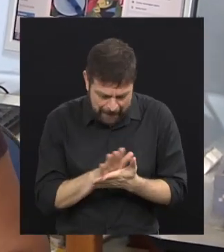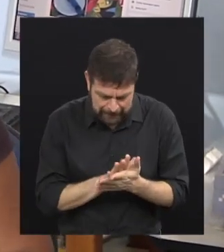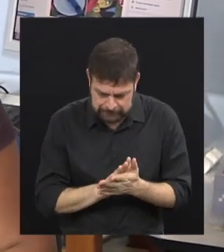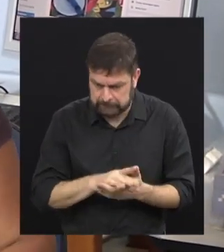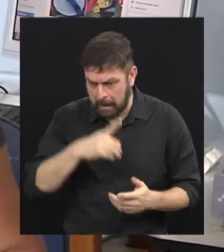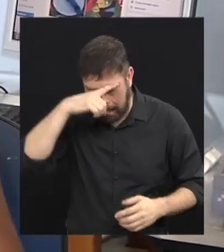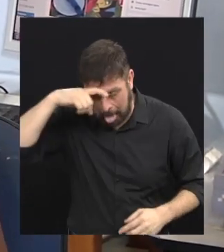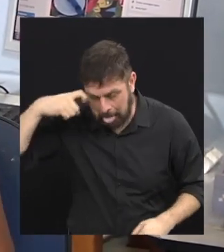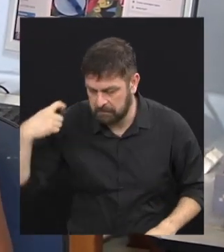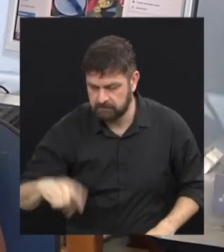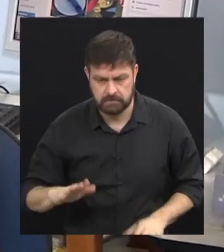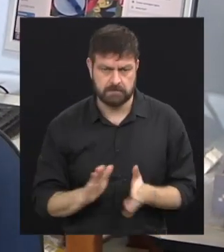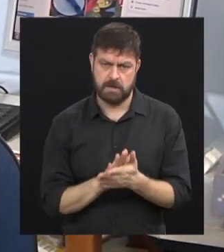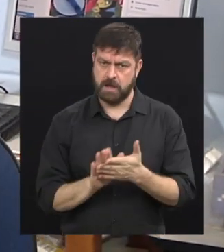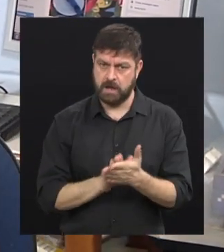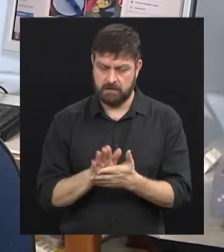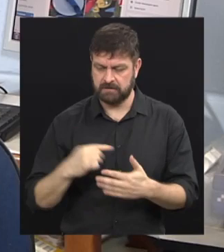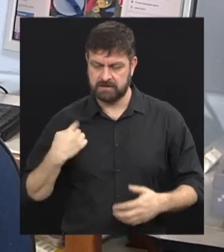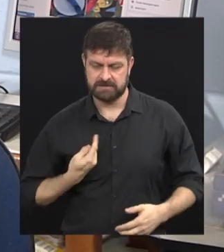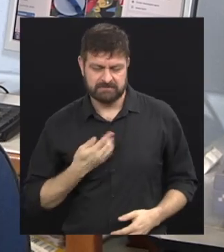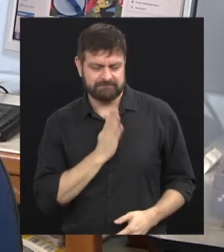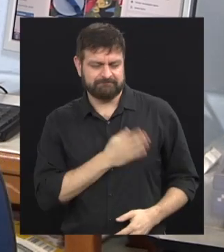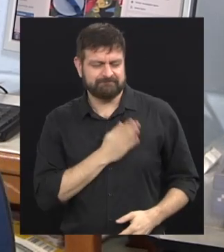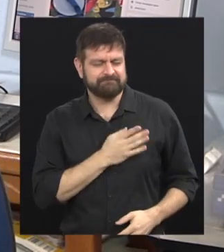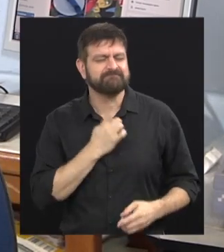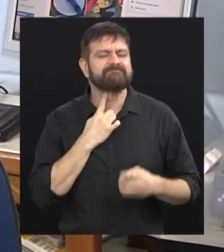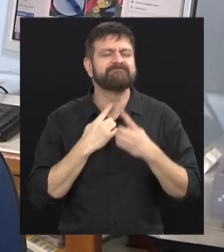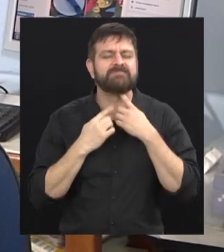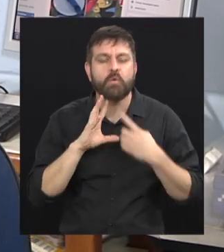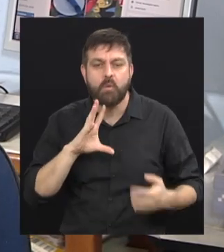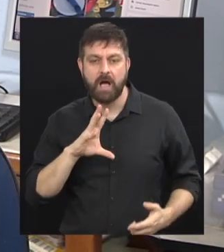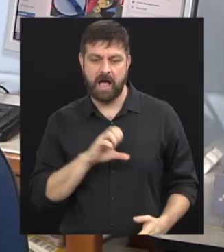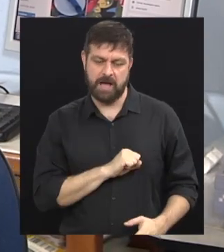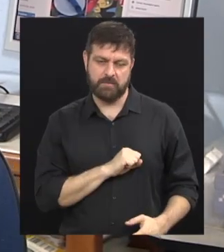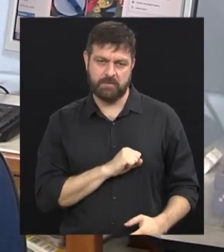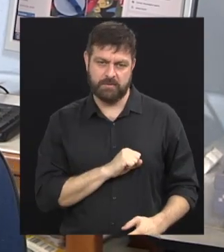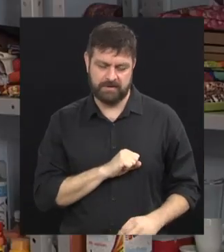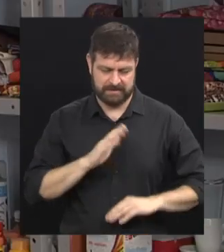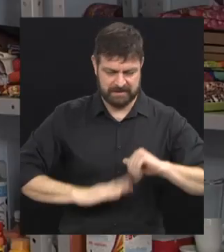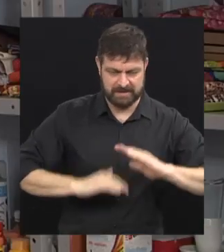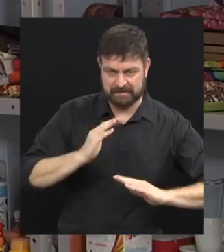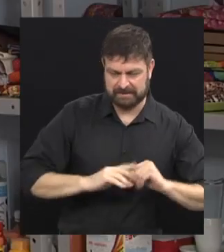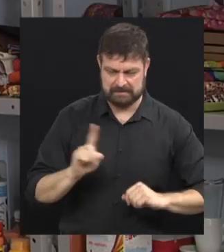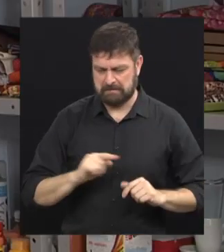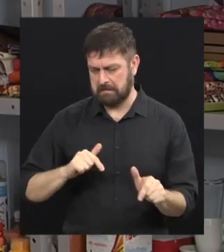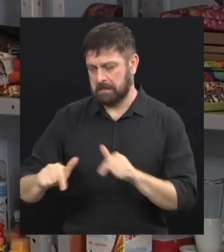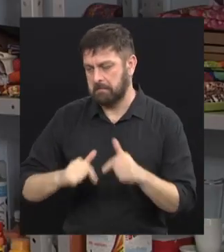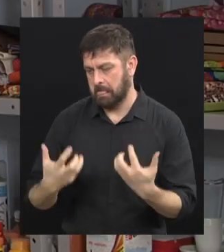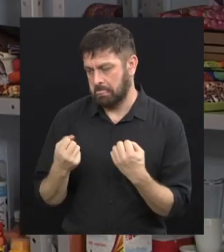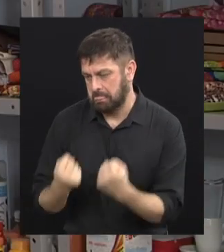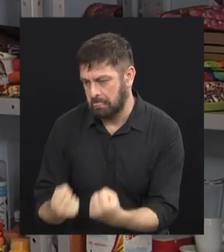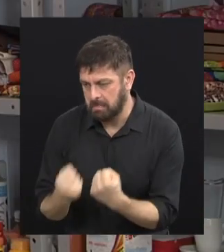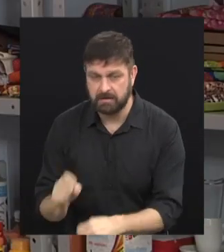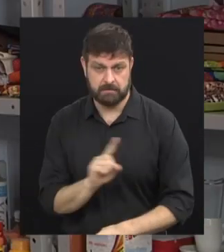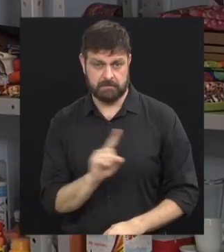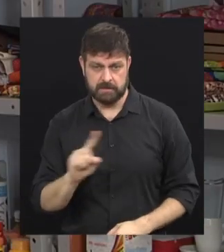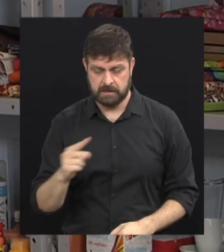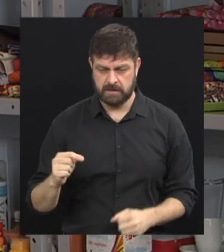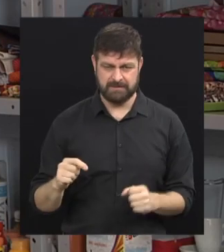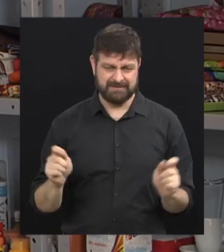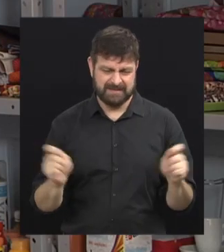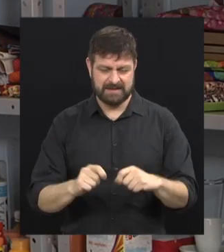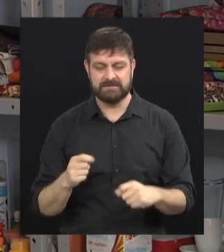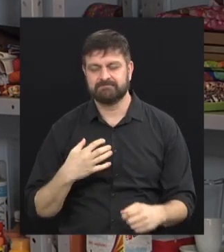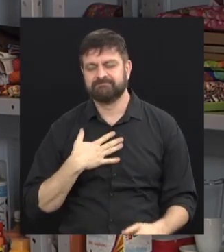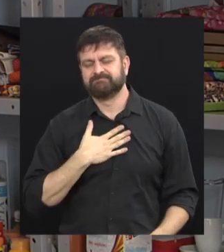trabalho, né? Quando a gente faz, assim, com o coração, aquela coisa assim, não é trabalhoso. É um, vamos dizer,